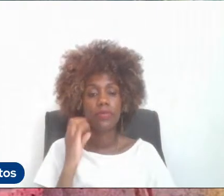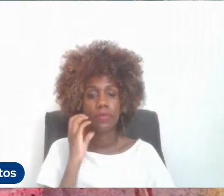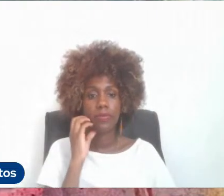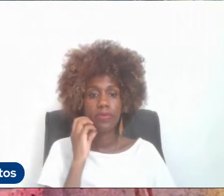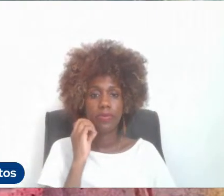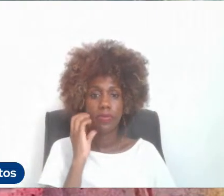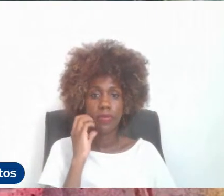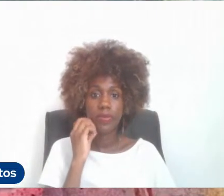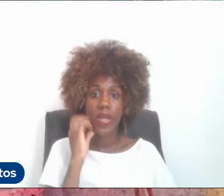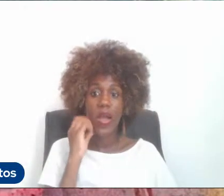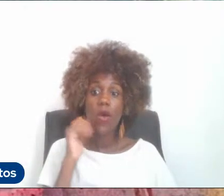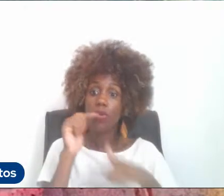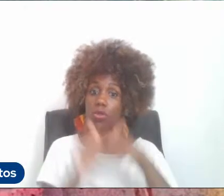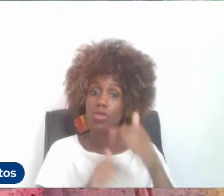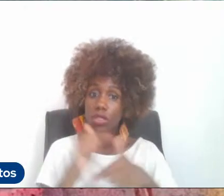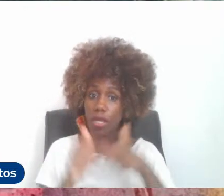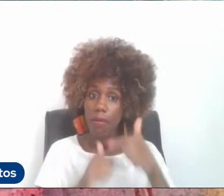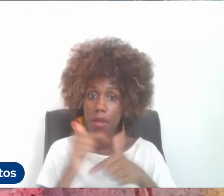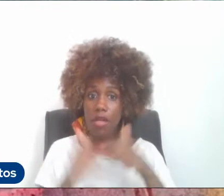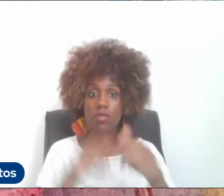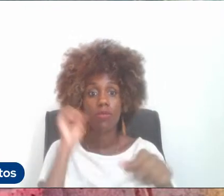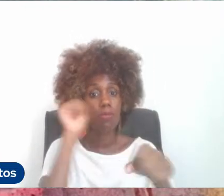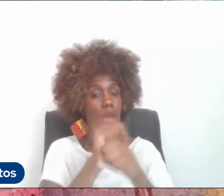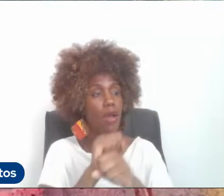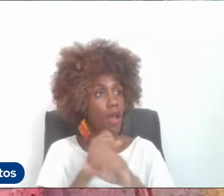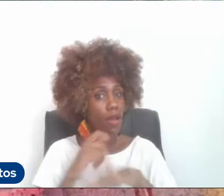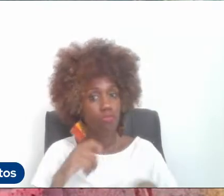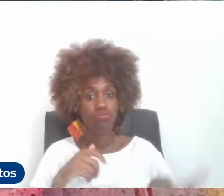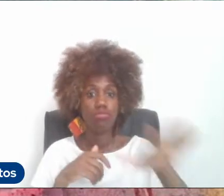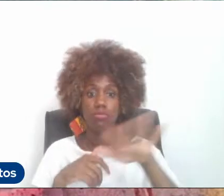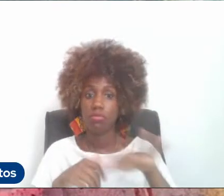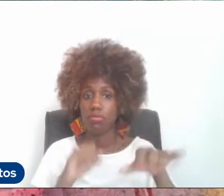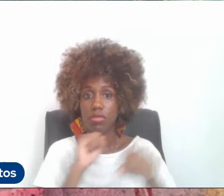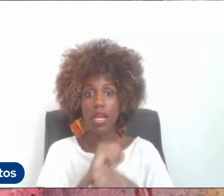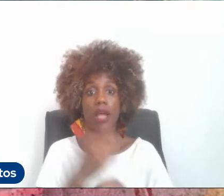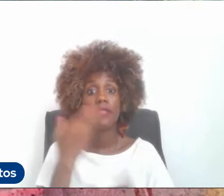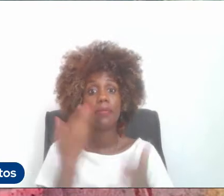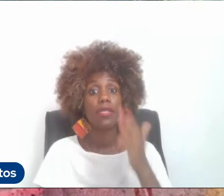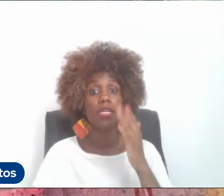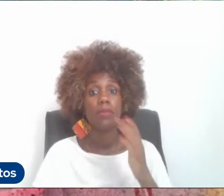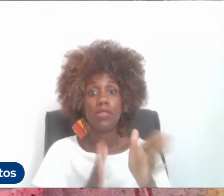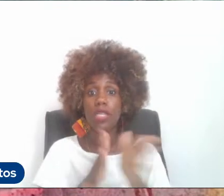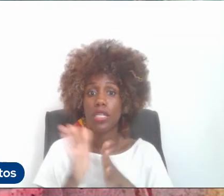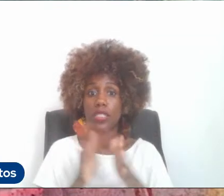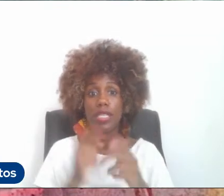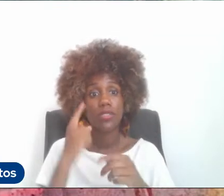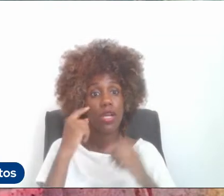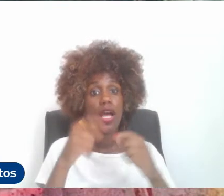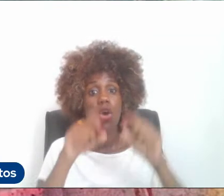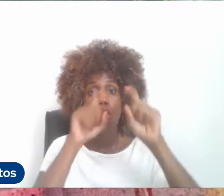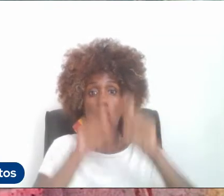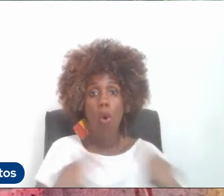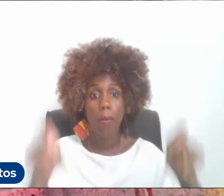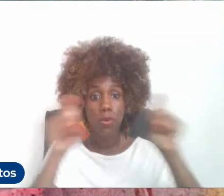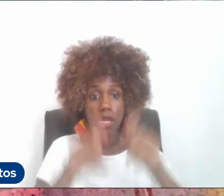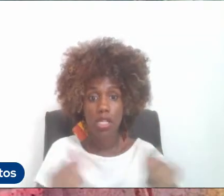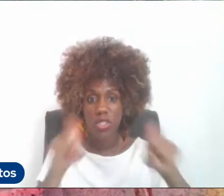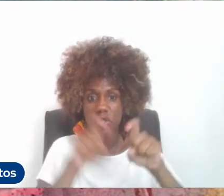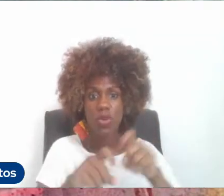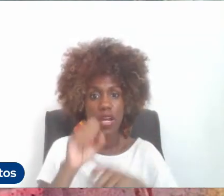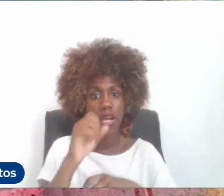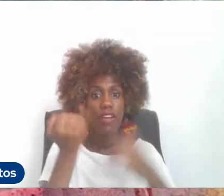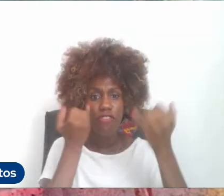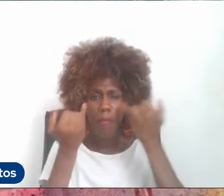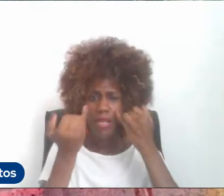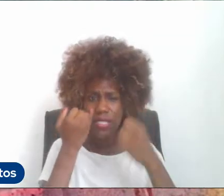Os trabalhos foram paralisados, nós perdemos acesso a todas as bases de dados, a gente não tem acesso mais, a não pode nem